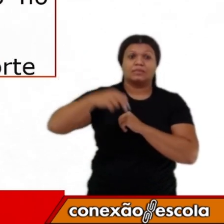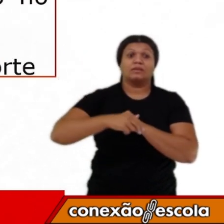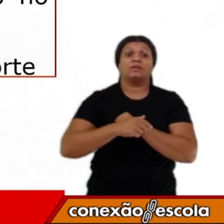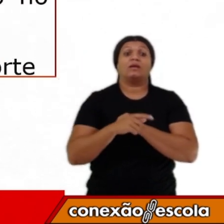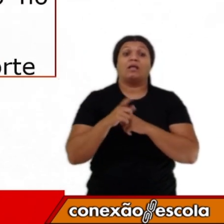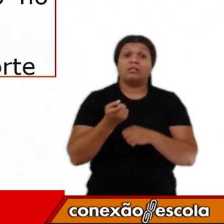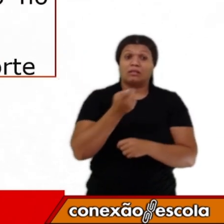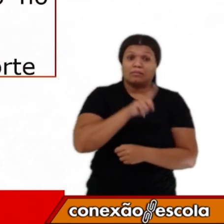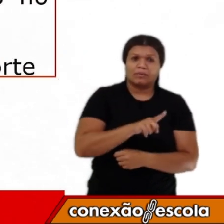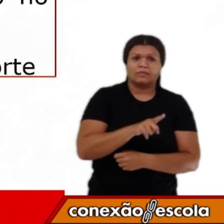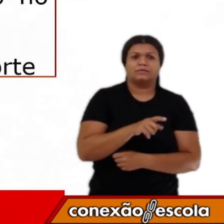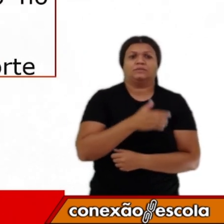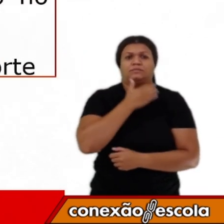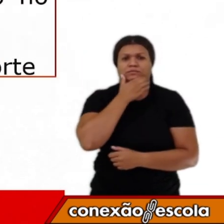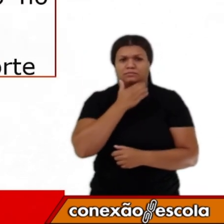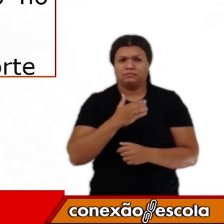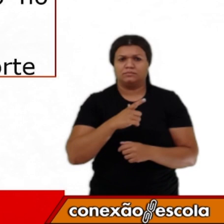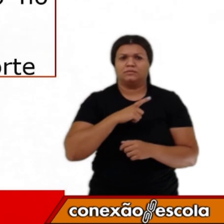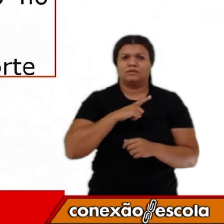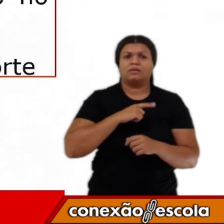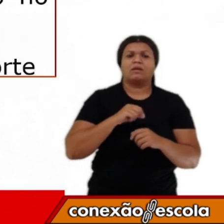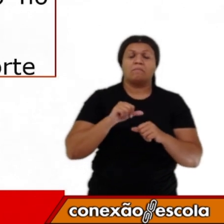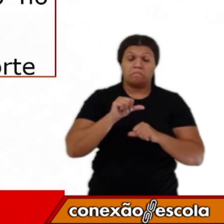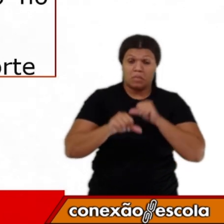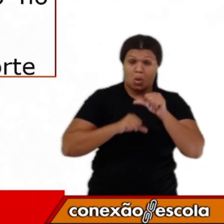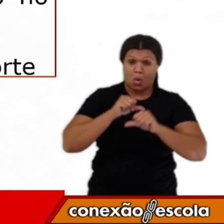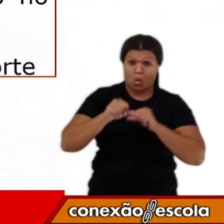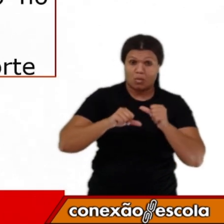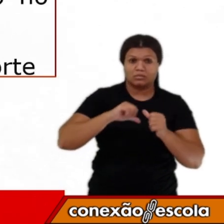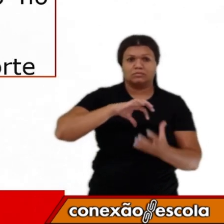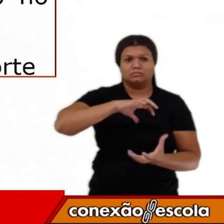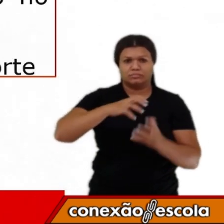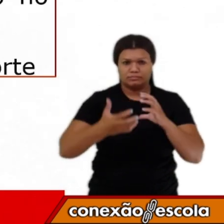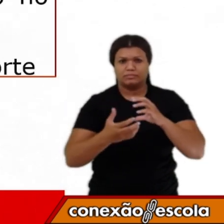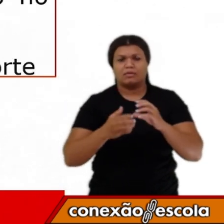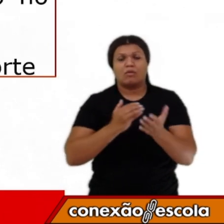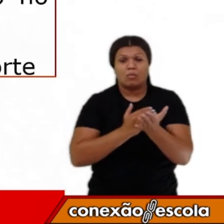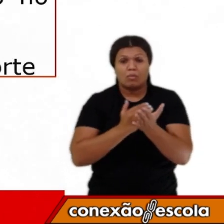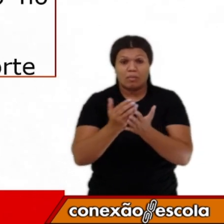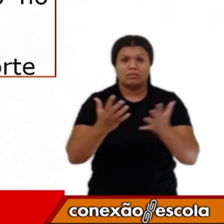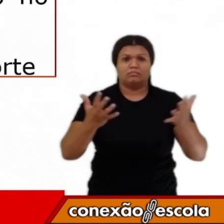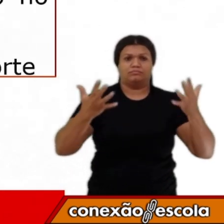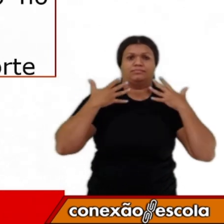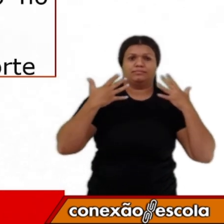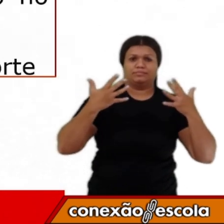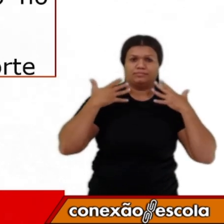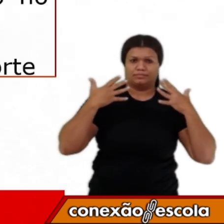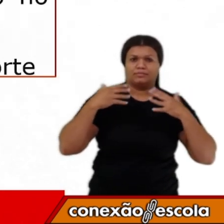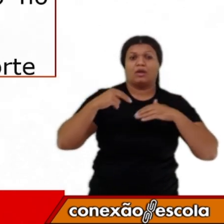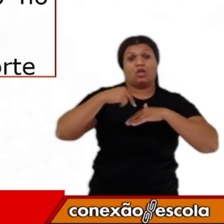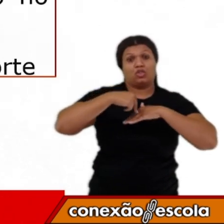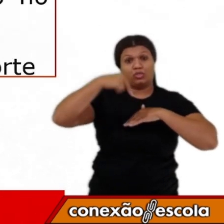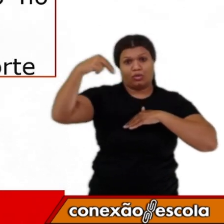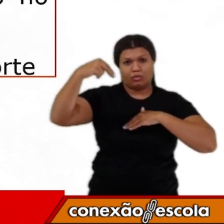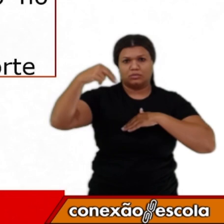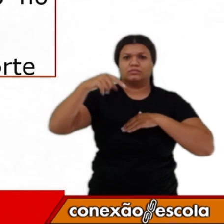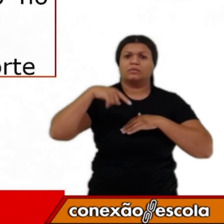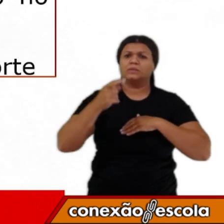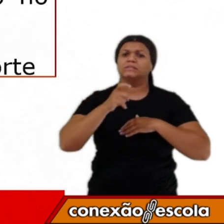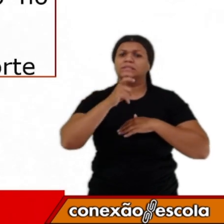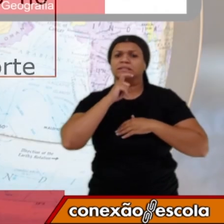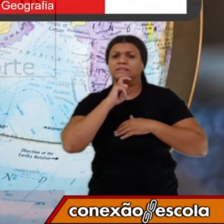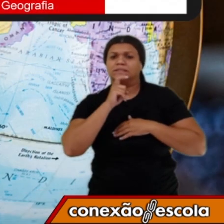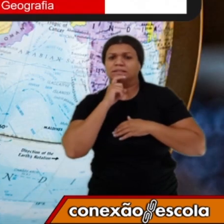o início do verão no hemisfério norte e do inverno no hemisfério sul. Percebam